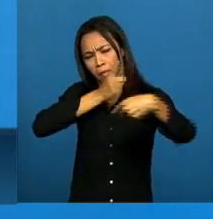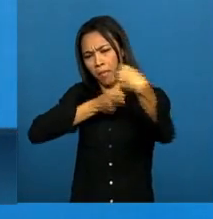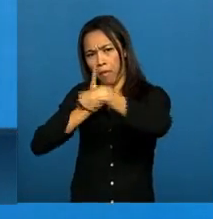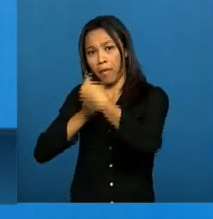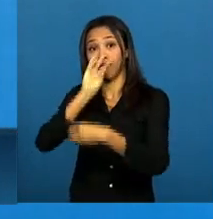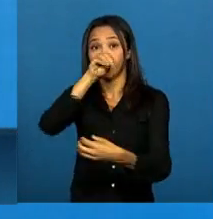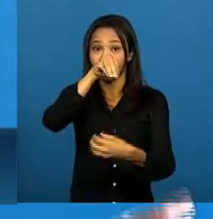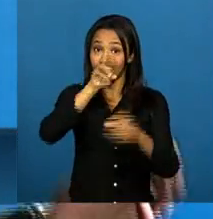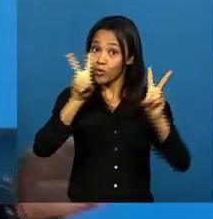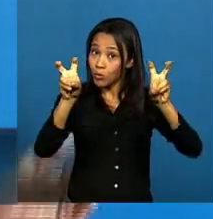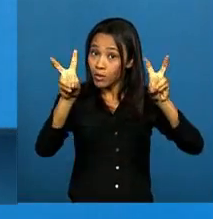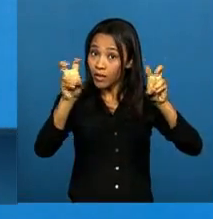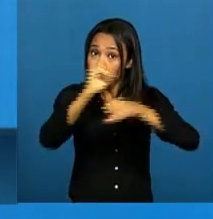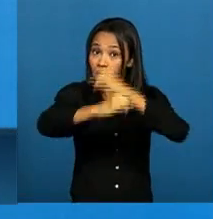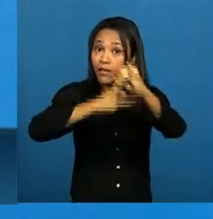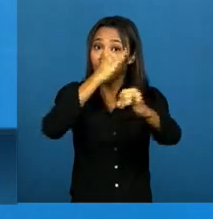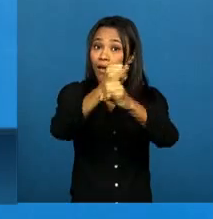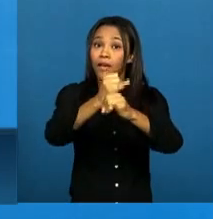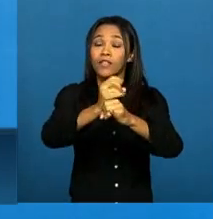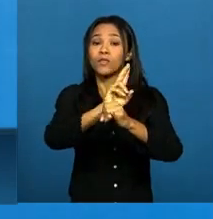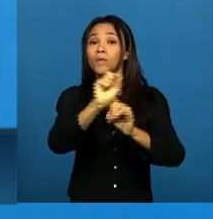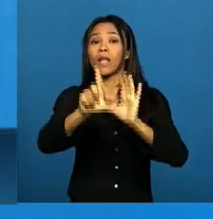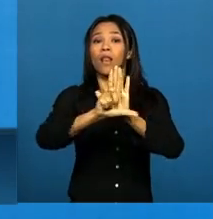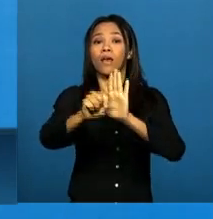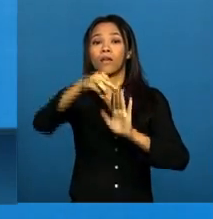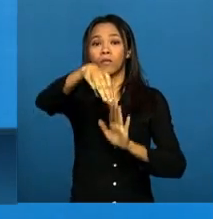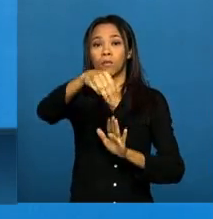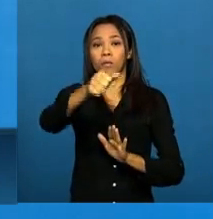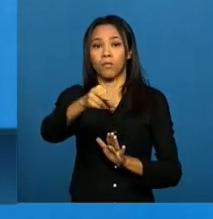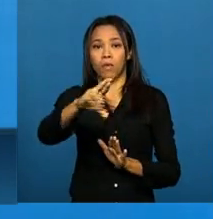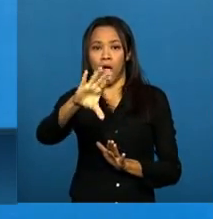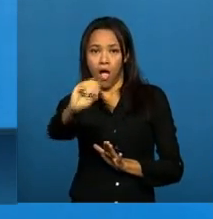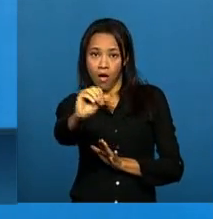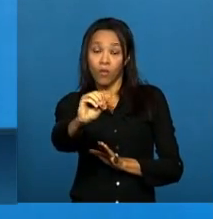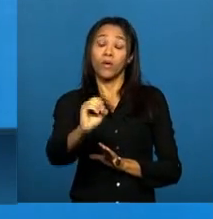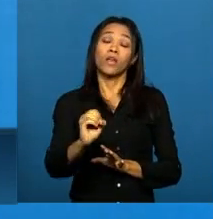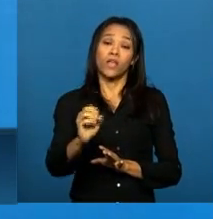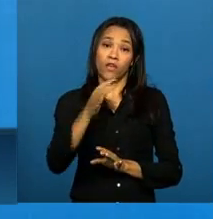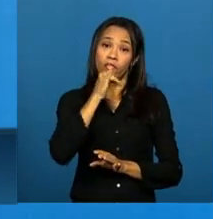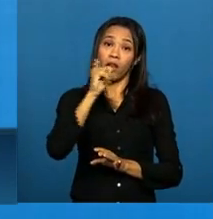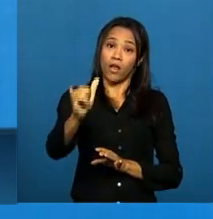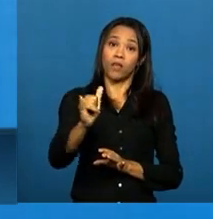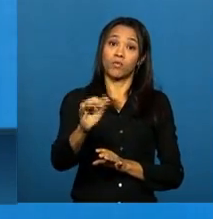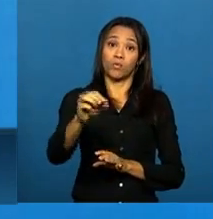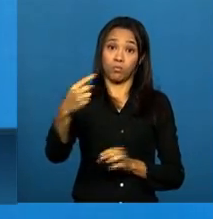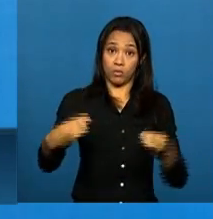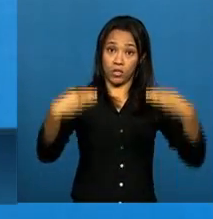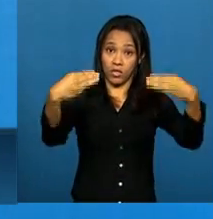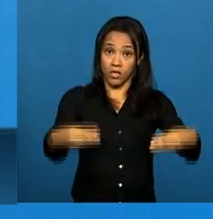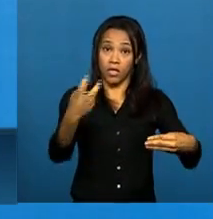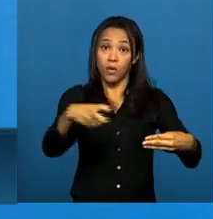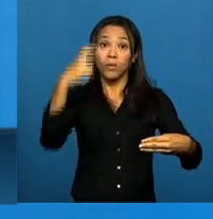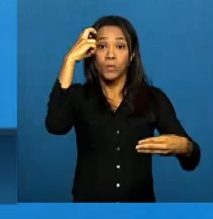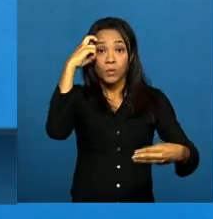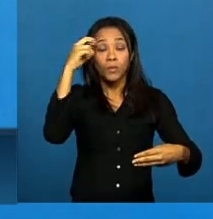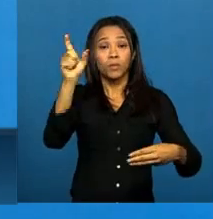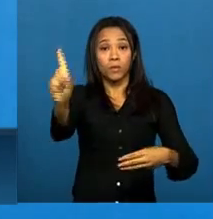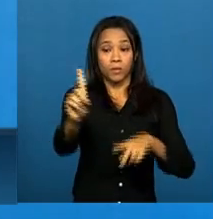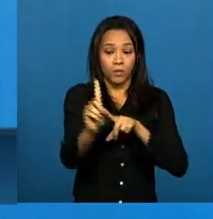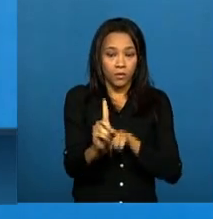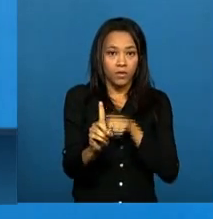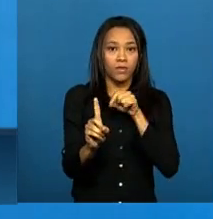internet, e aí fazemos uma menção especial ao Ministério da Cultura e na pessoa aqui